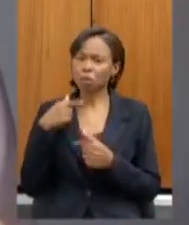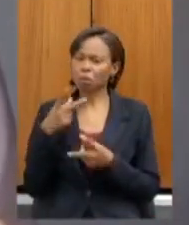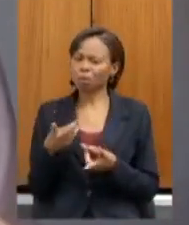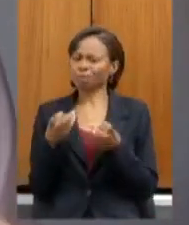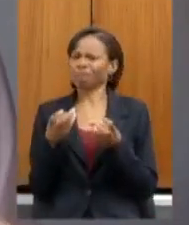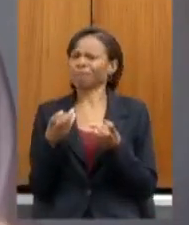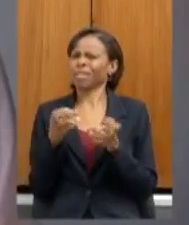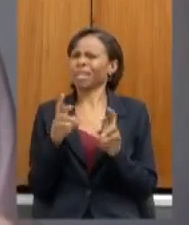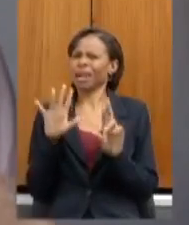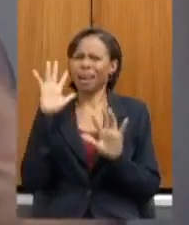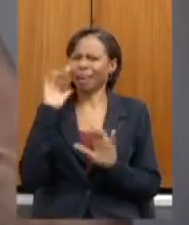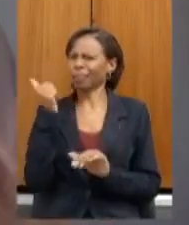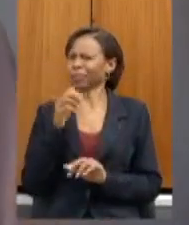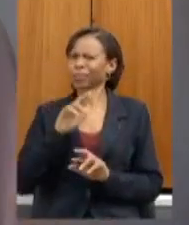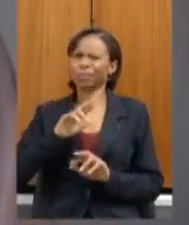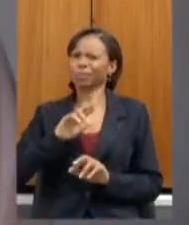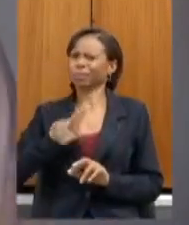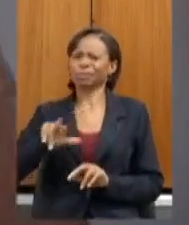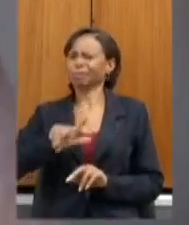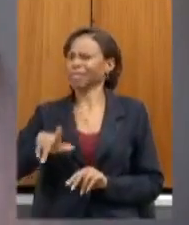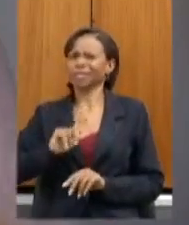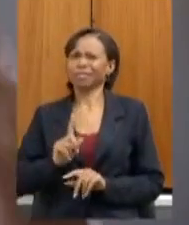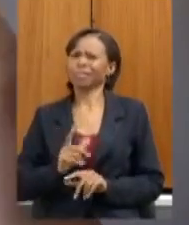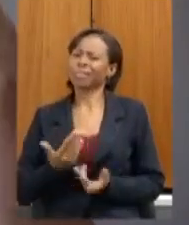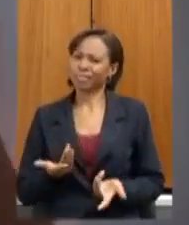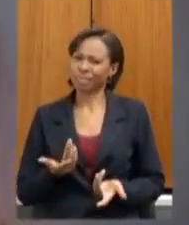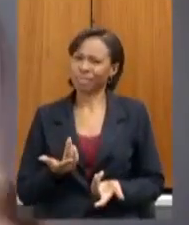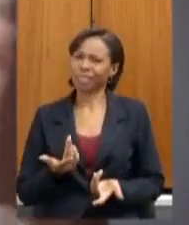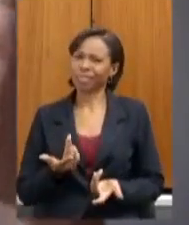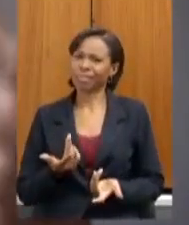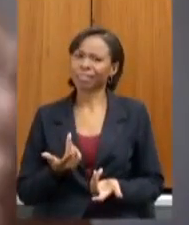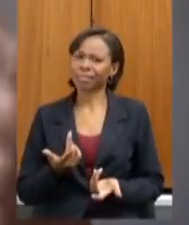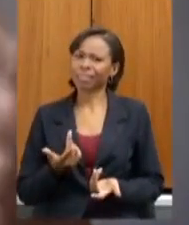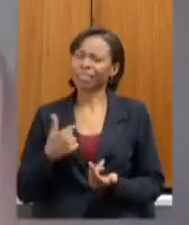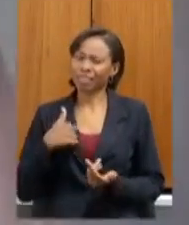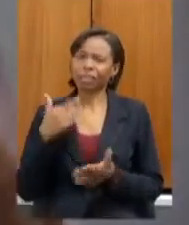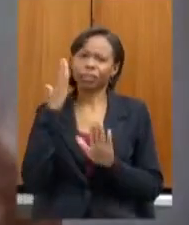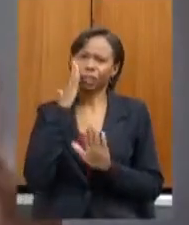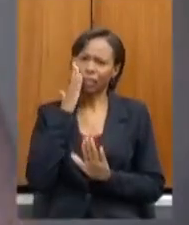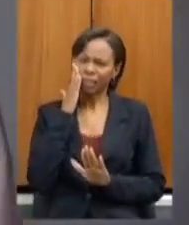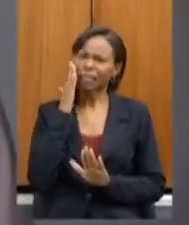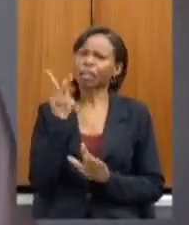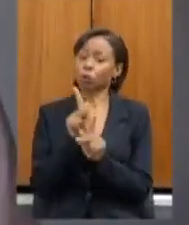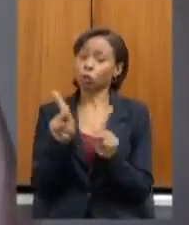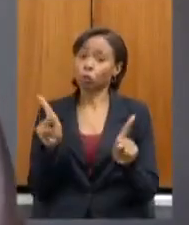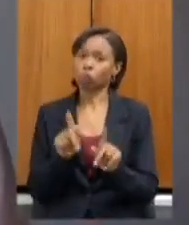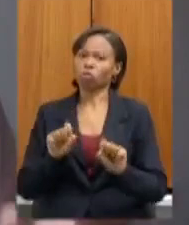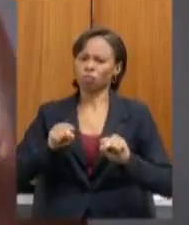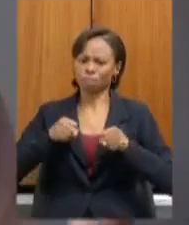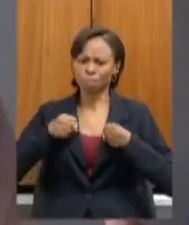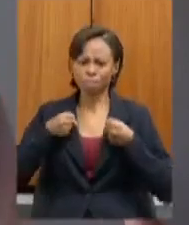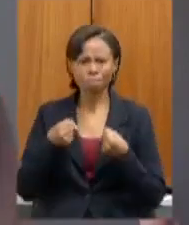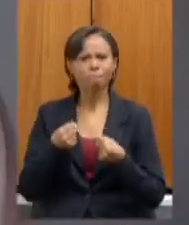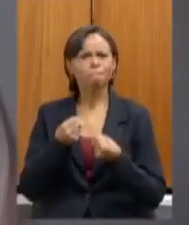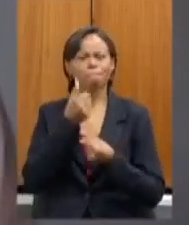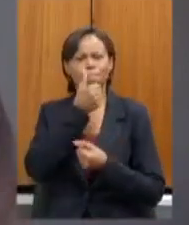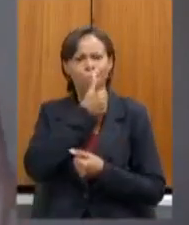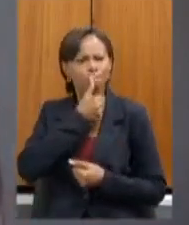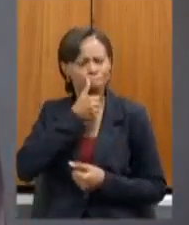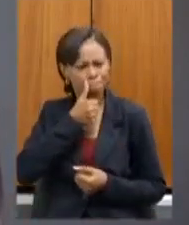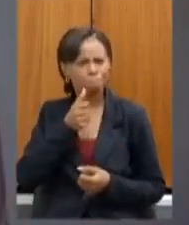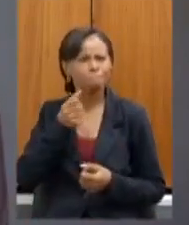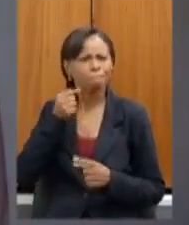né bastante franca a despeito de toda a garra e toda a dedicação dos professores eu queria fechar